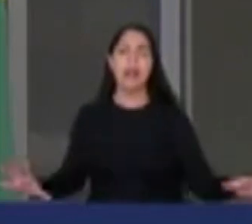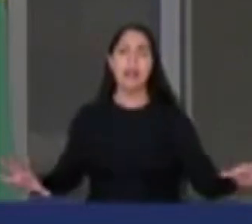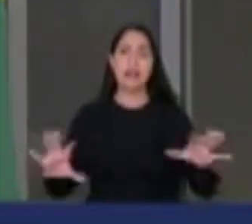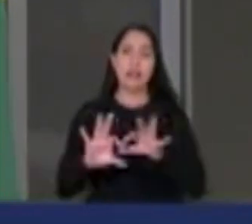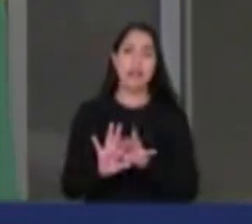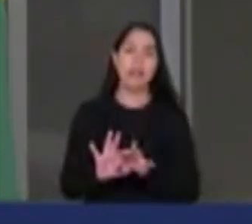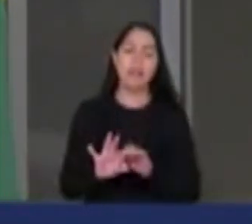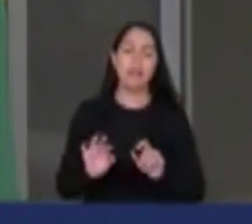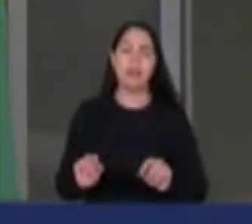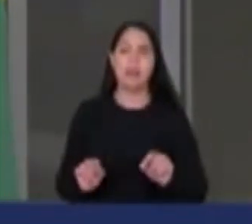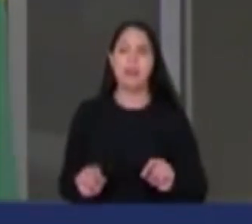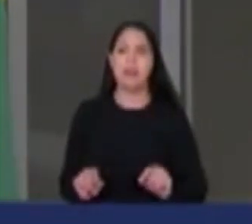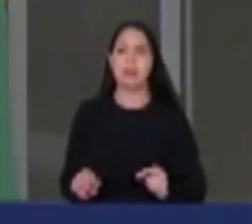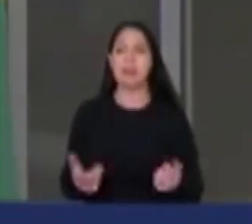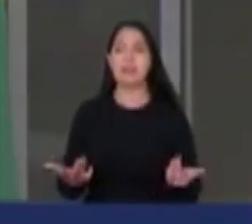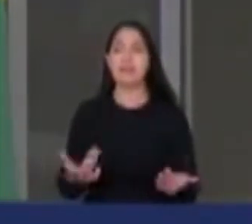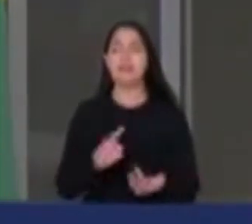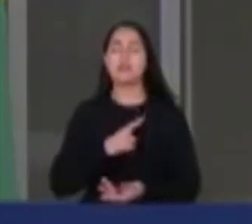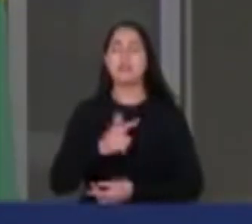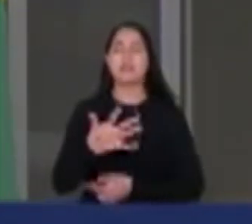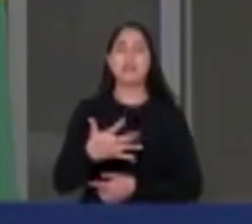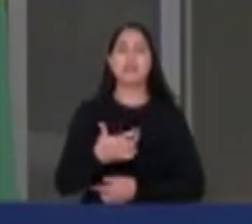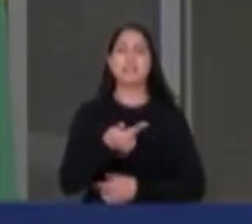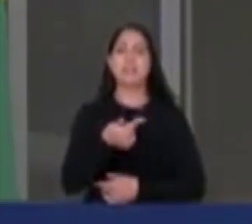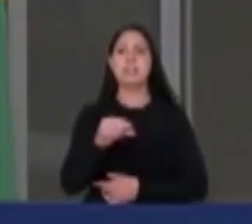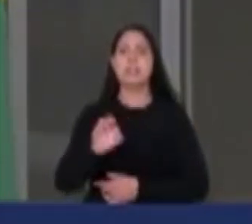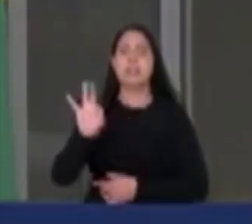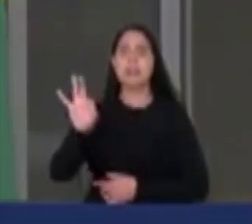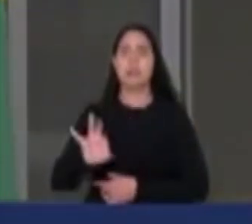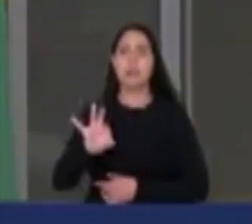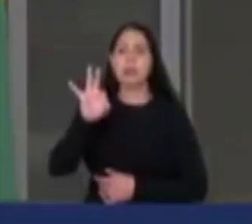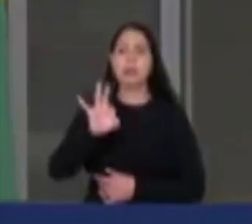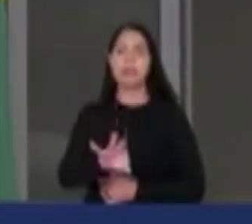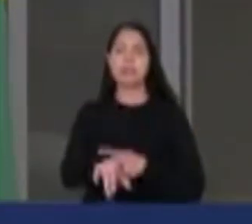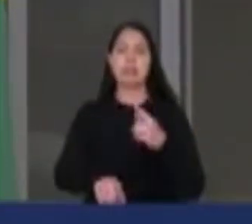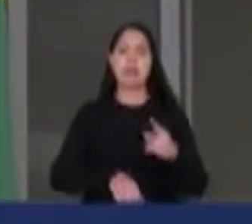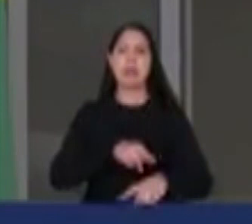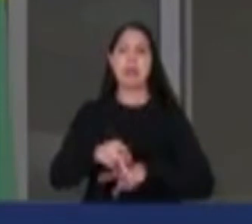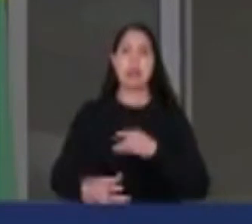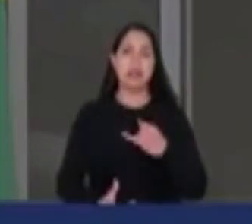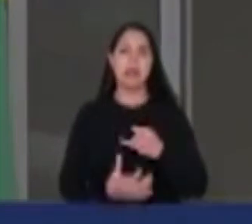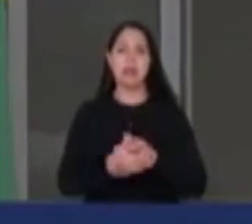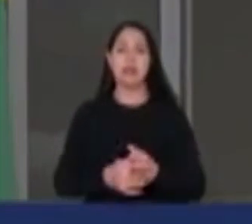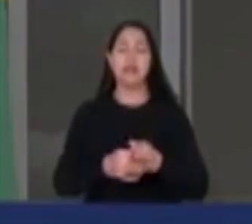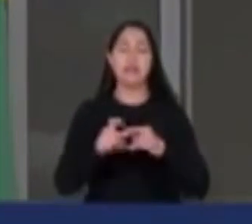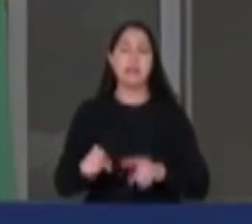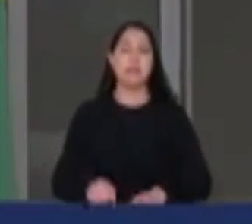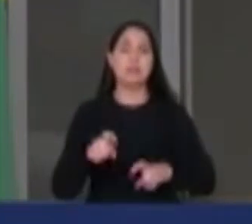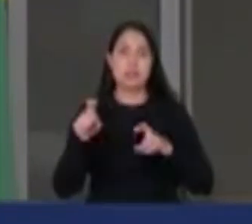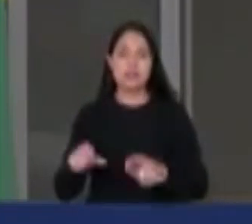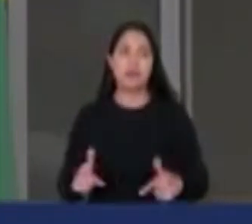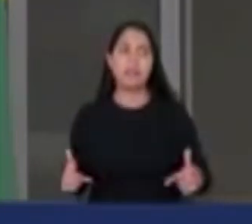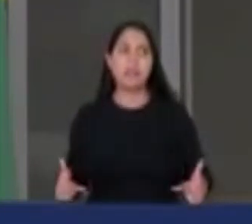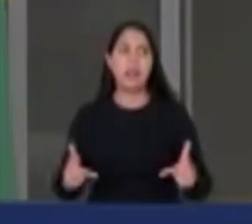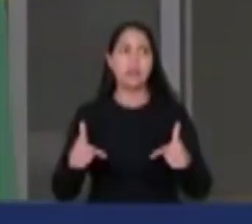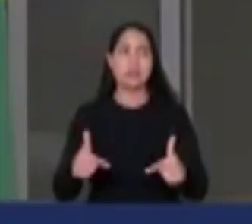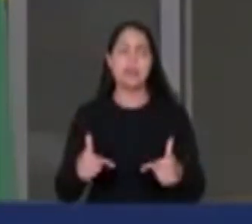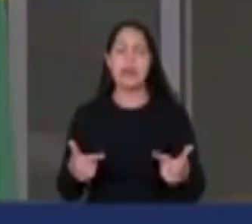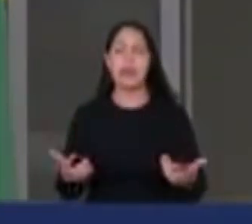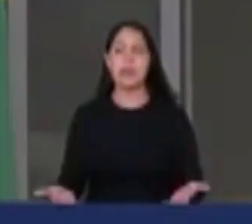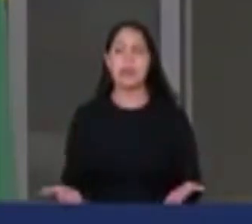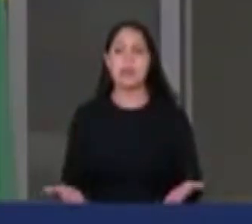Souza. Mais de 70% das propriedades rurais ainda não têm conectividade no campo. Então, é um